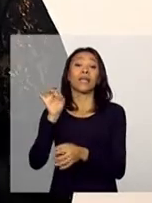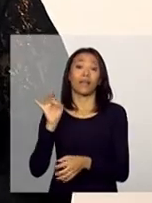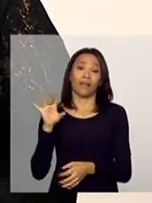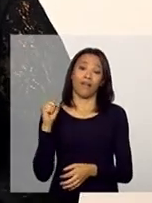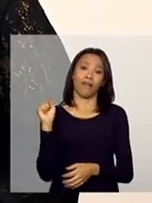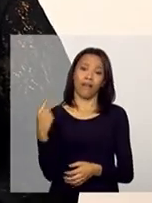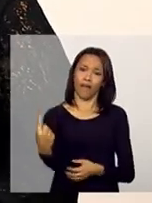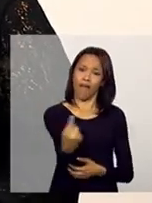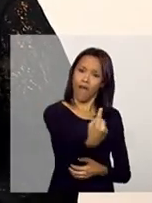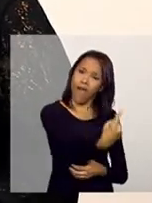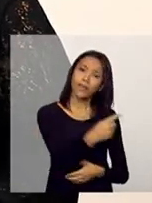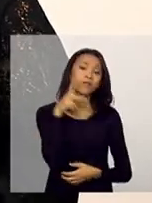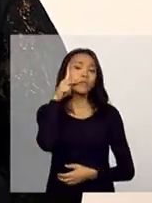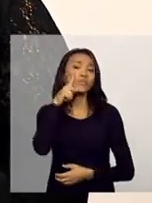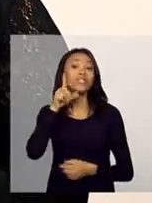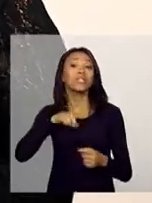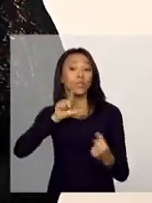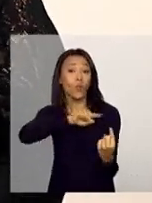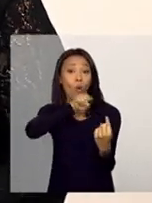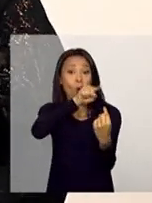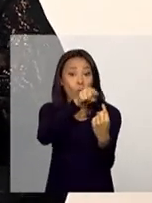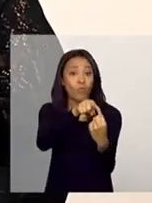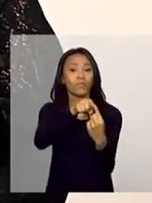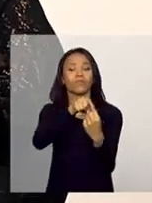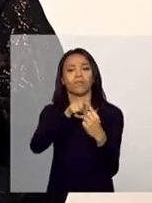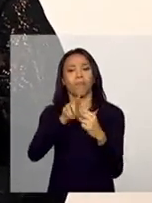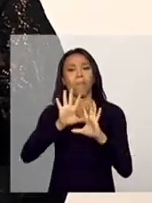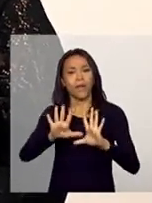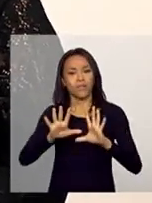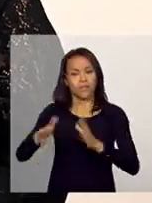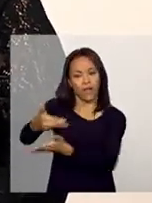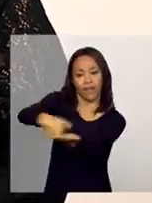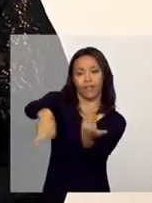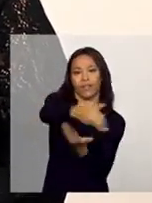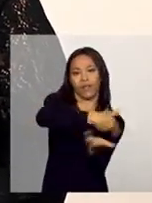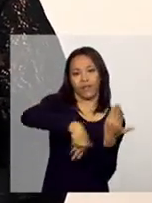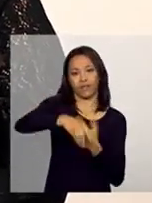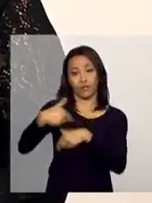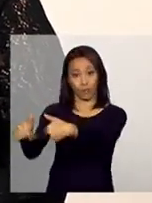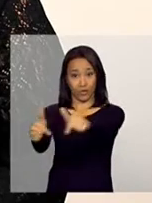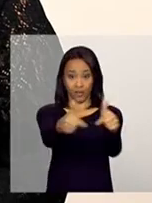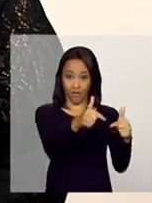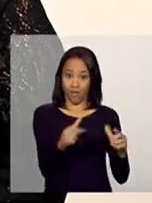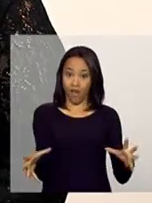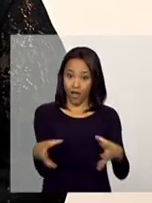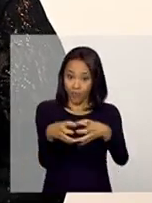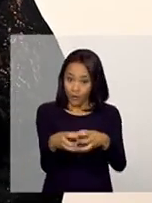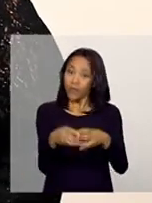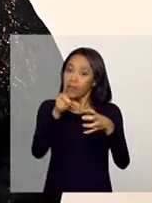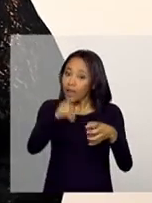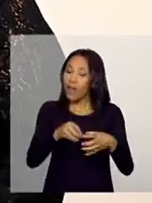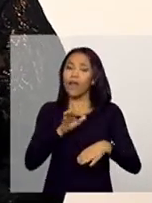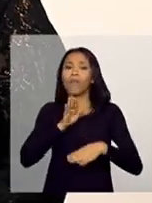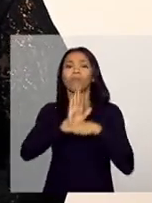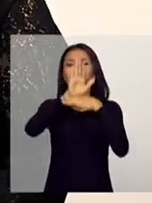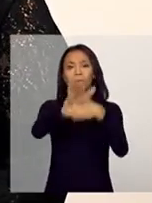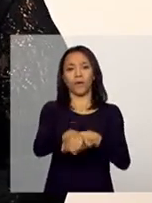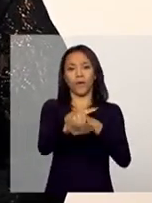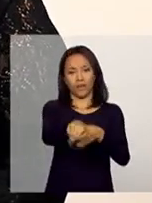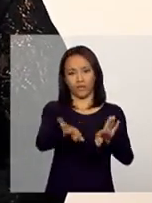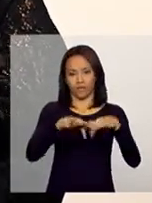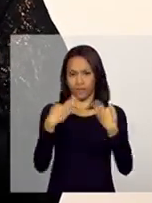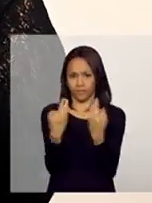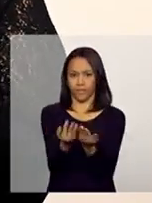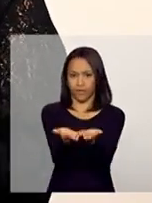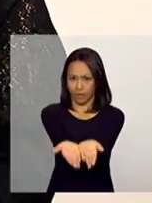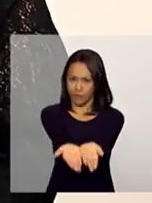objeto específico, mas é a integração dessas ações que vai contribuir, de fato, que essa família transite,